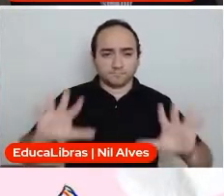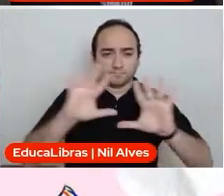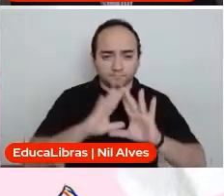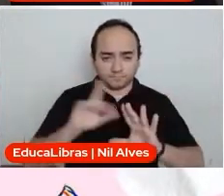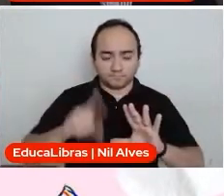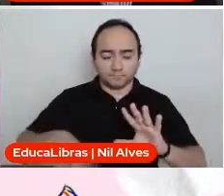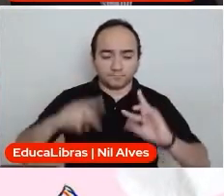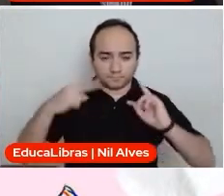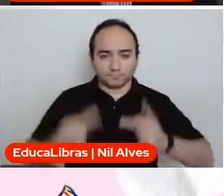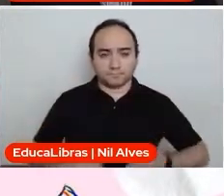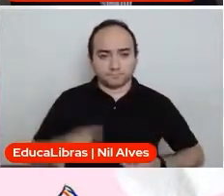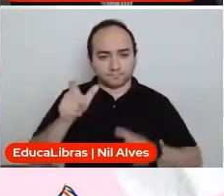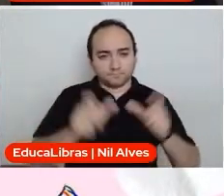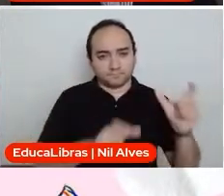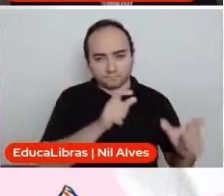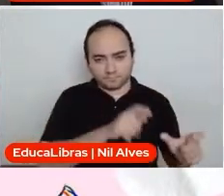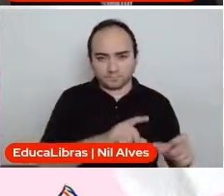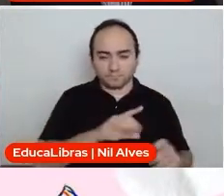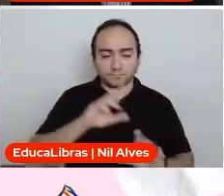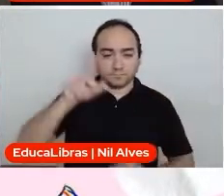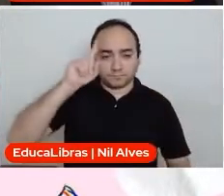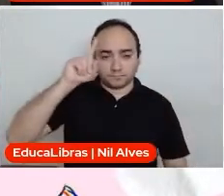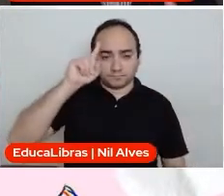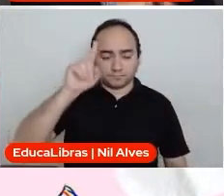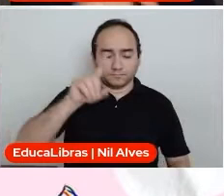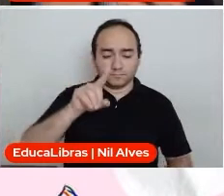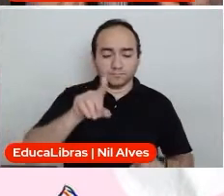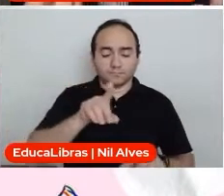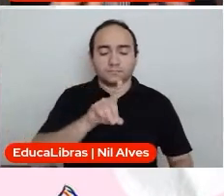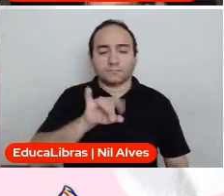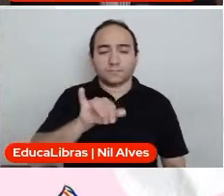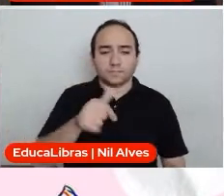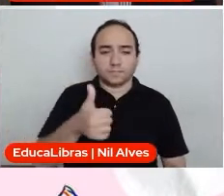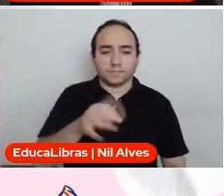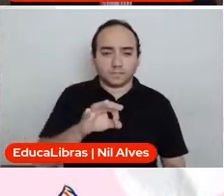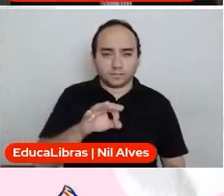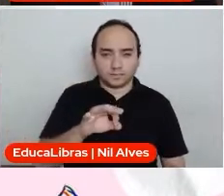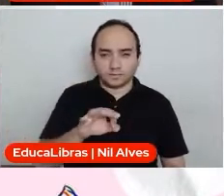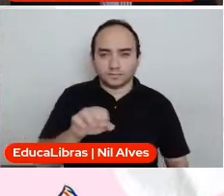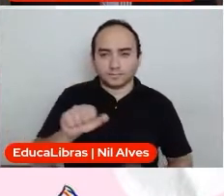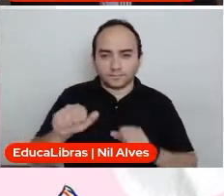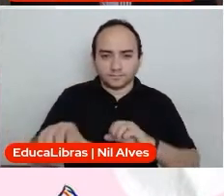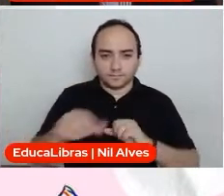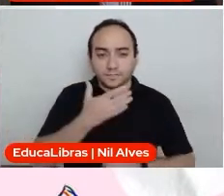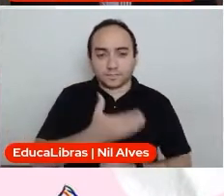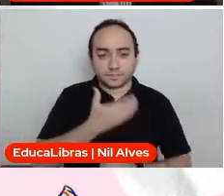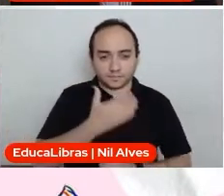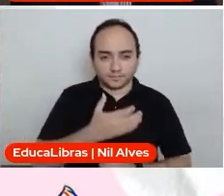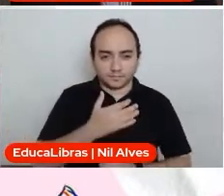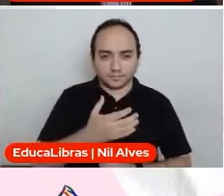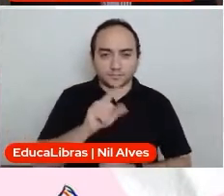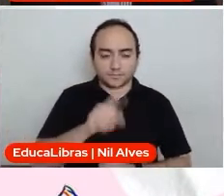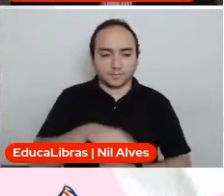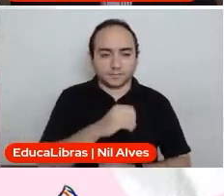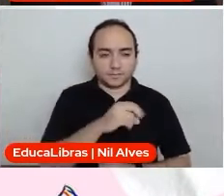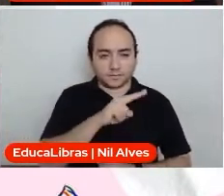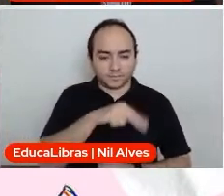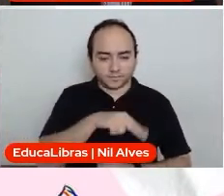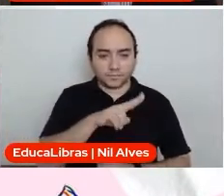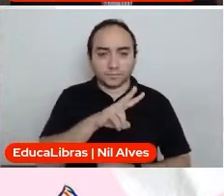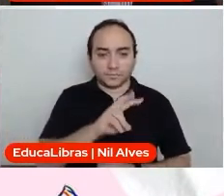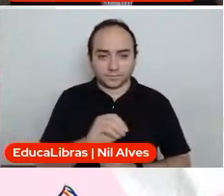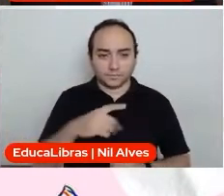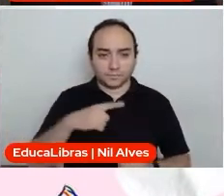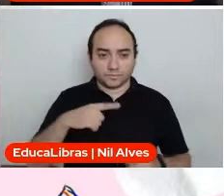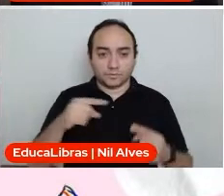dia 10 de dezembro, a ONU celebra, a ONU e todos os países signatários dessa declaração celebram